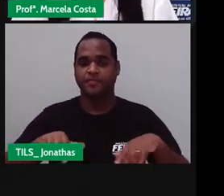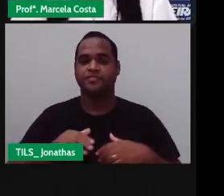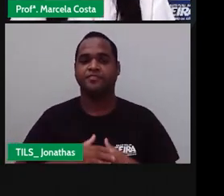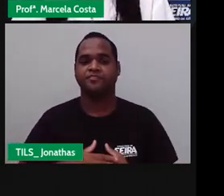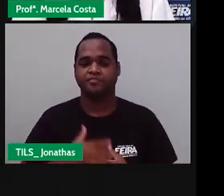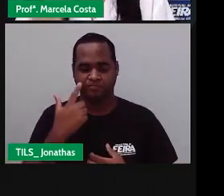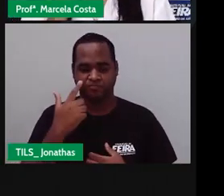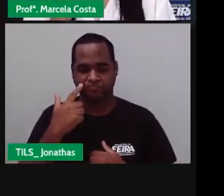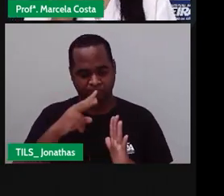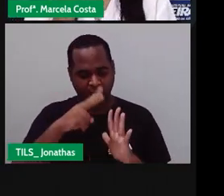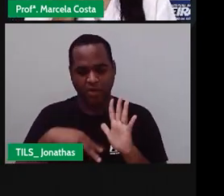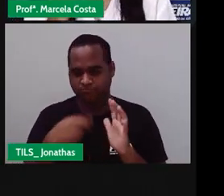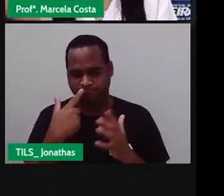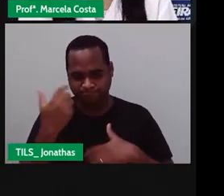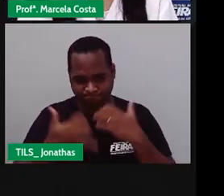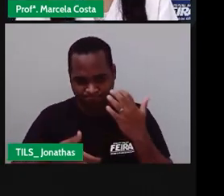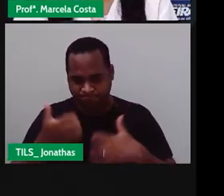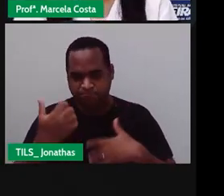Vamos ler juntos